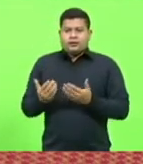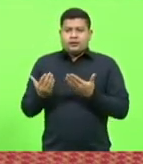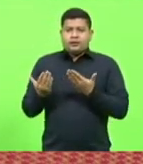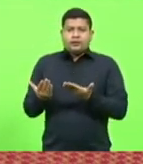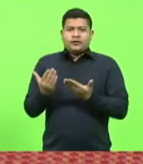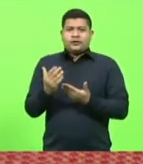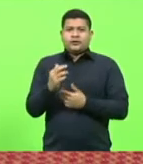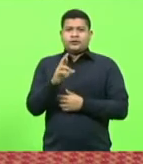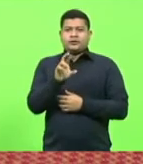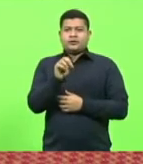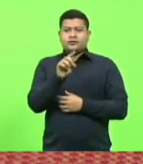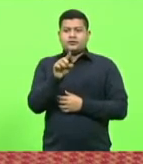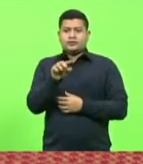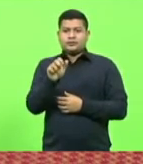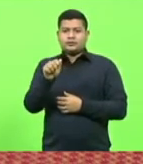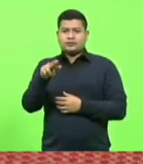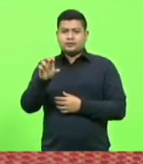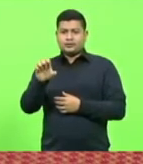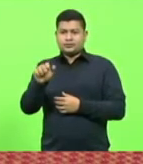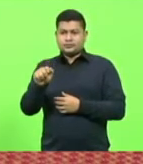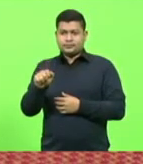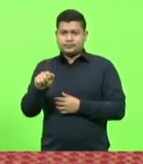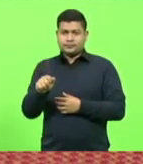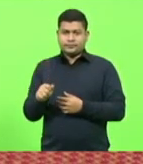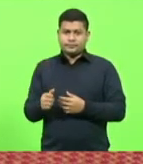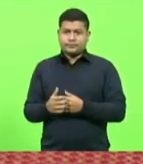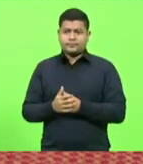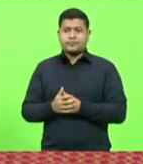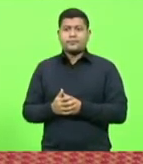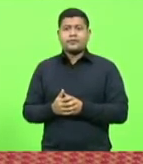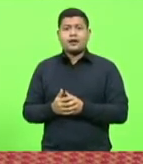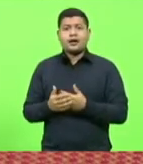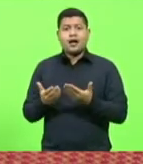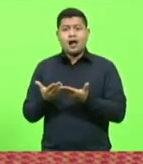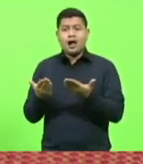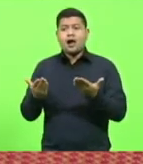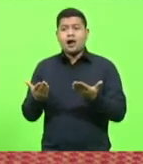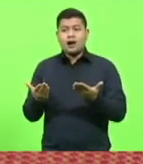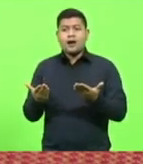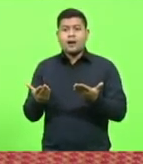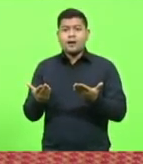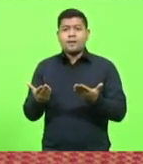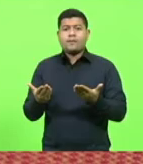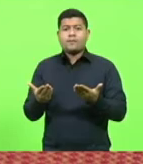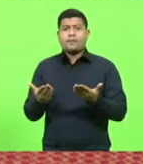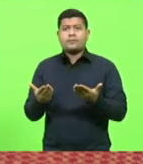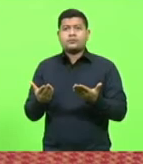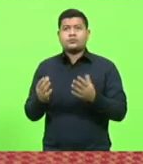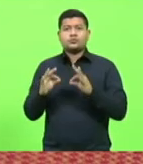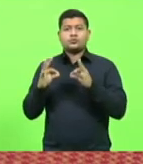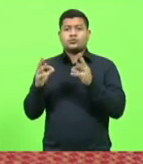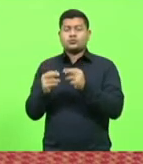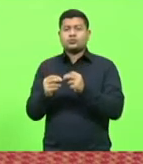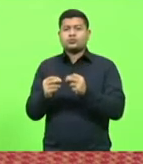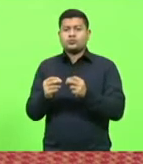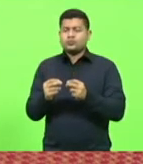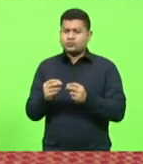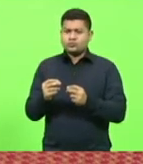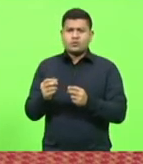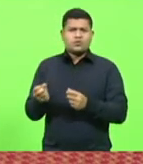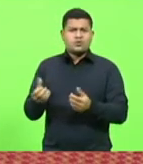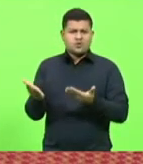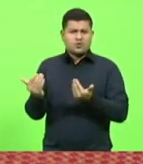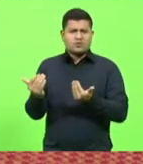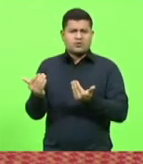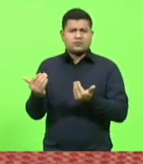São mais de 400 atletas, maioria gurizada aí, que